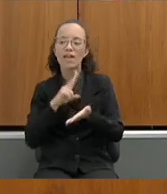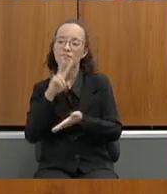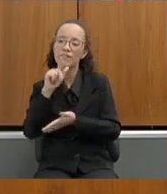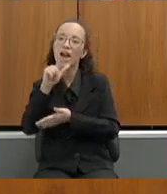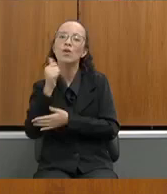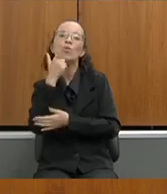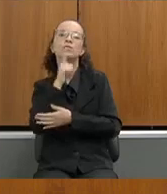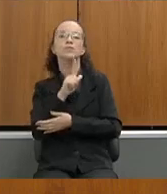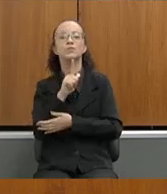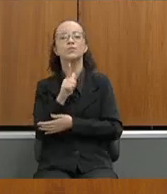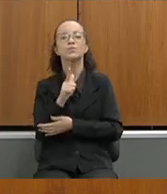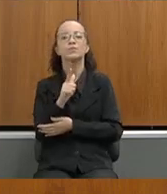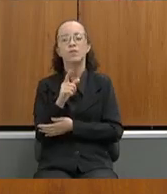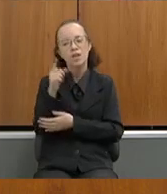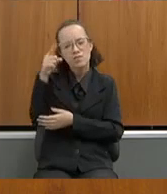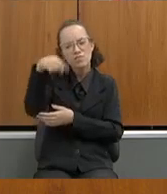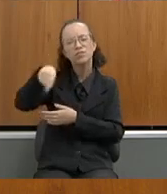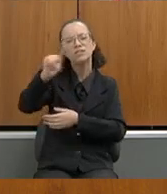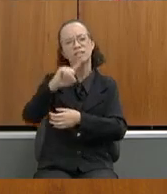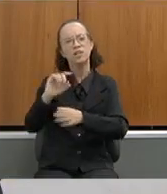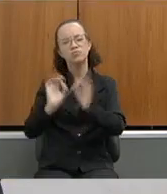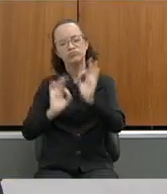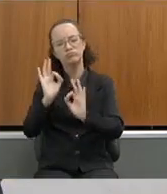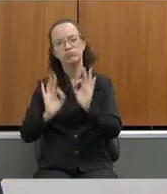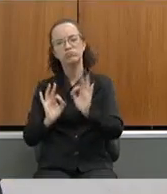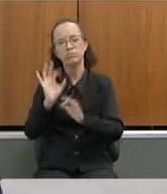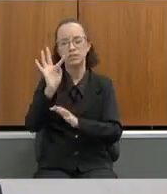futuro que vocês bolaram estão fazendo isso aí